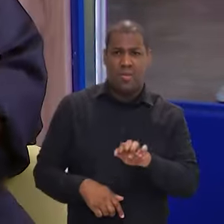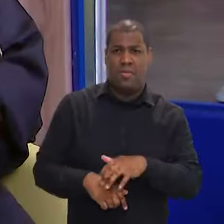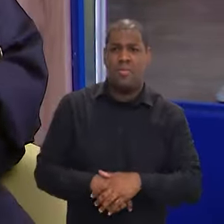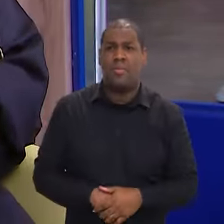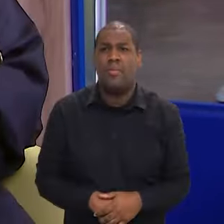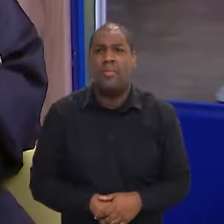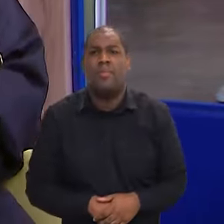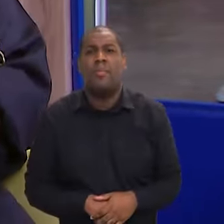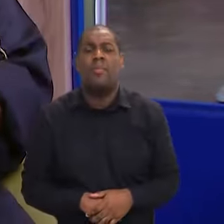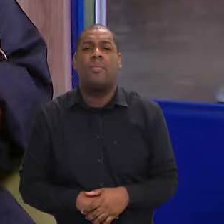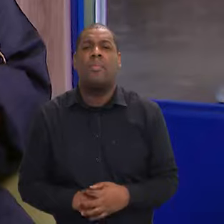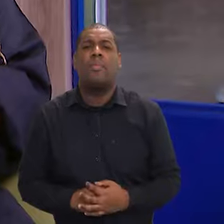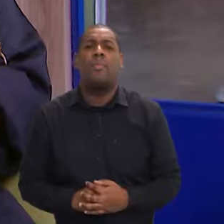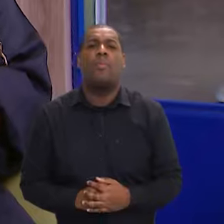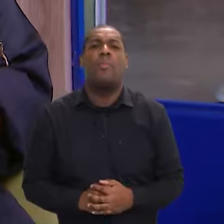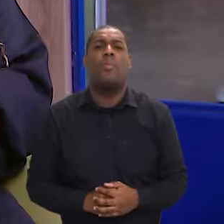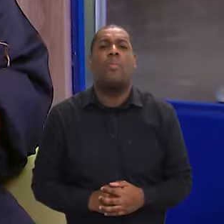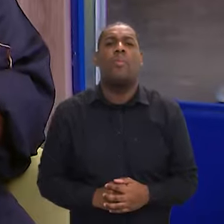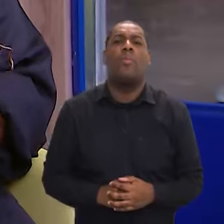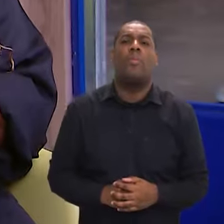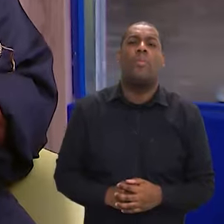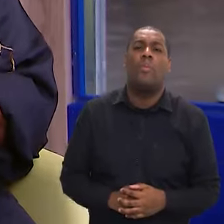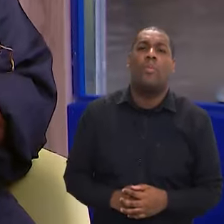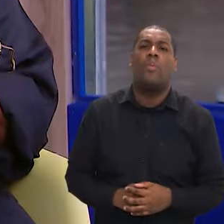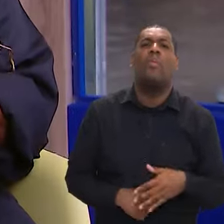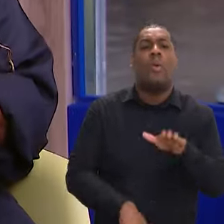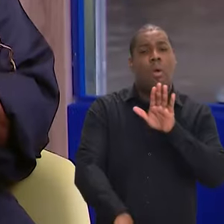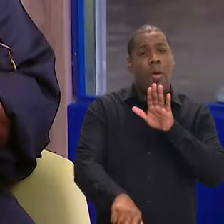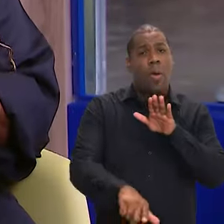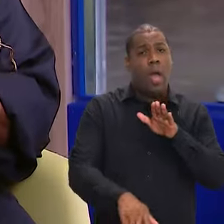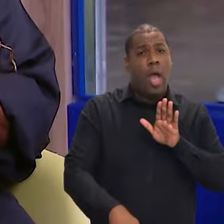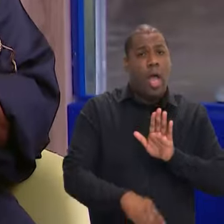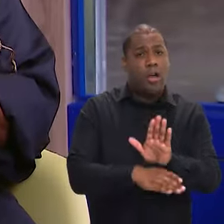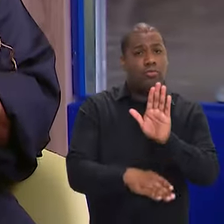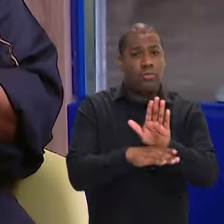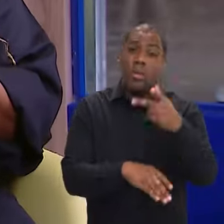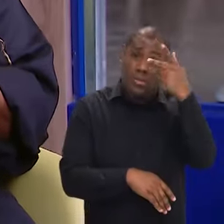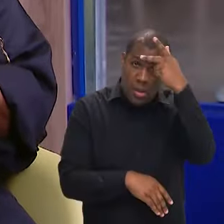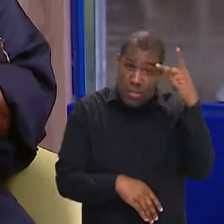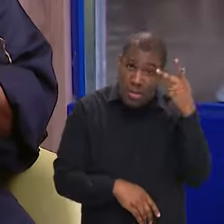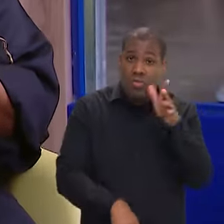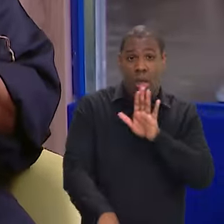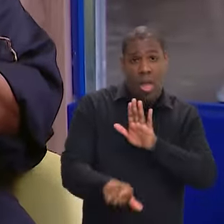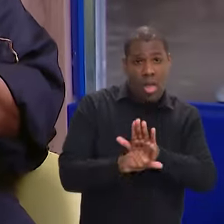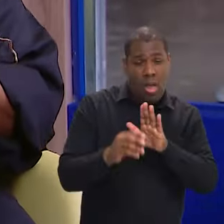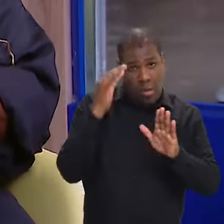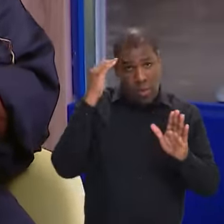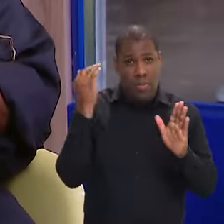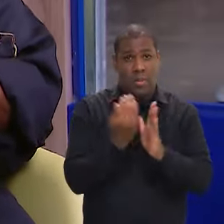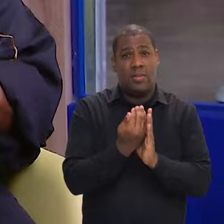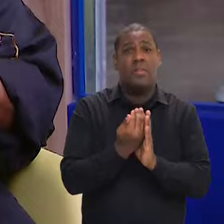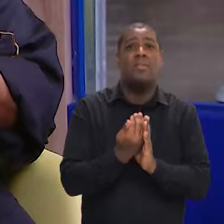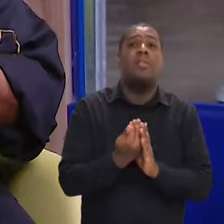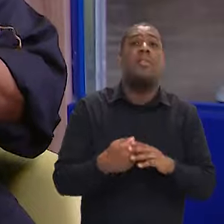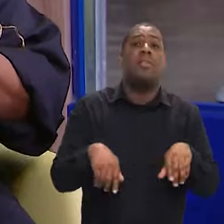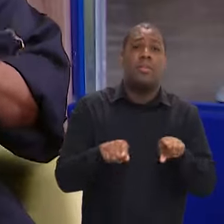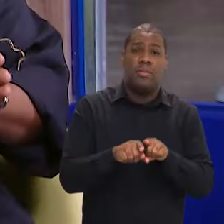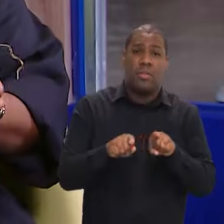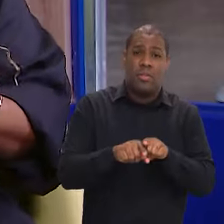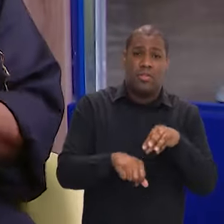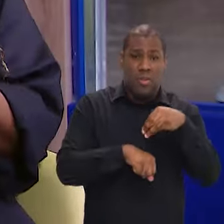Trazendo para dentro do acompanhamento da execução da lei ferramentas que vão ali